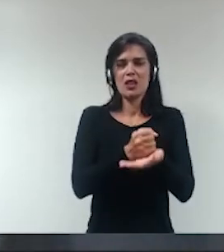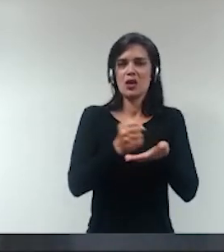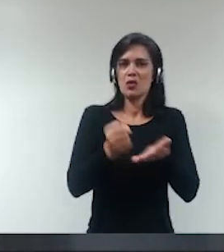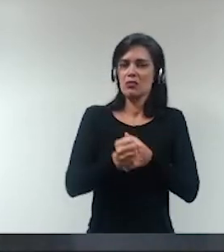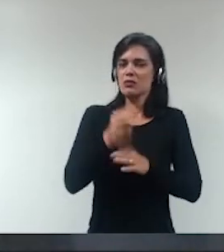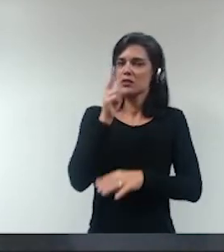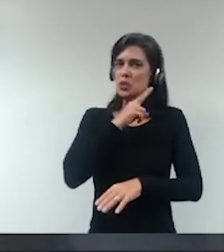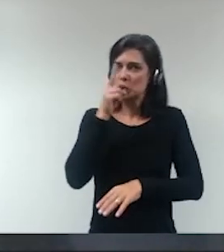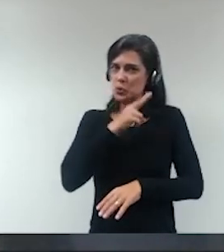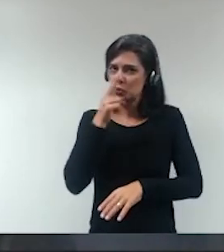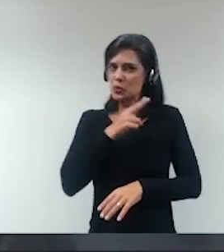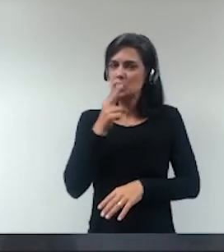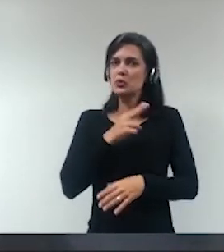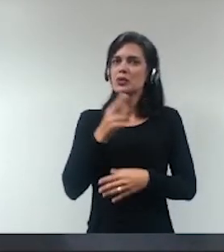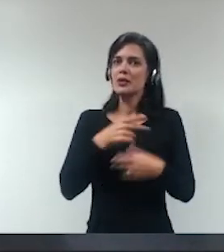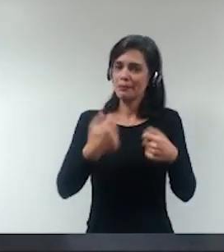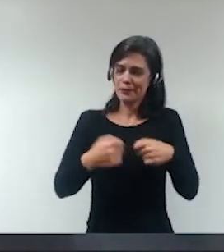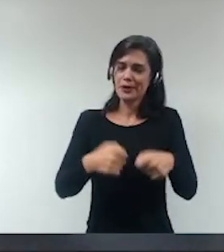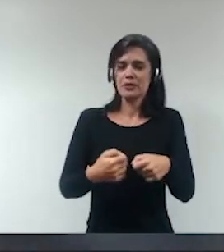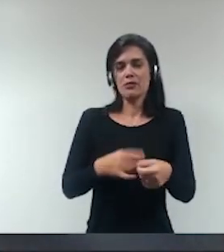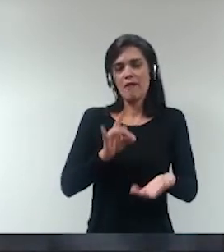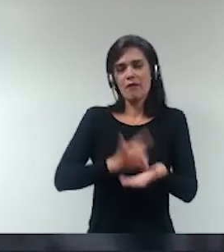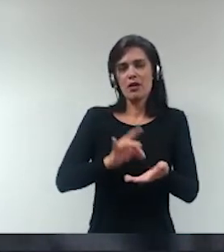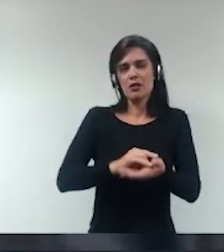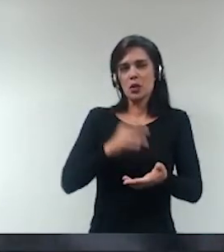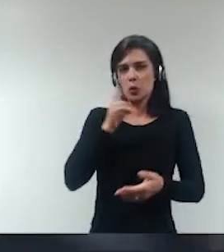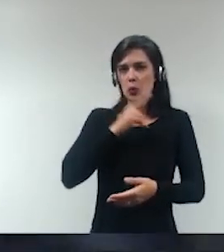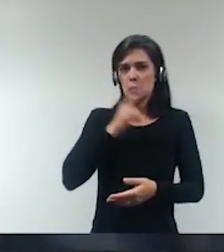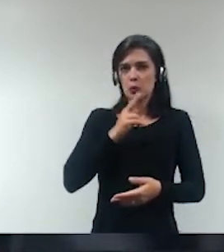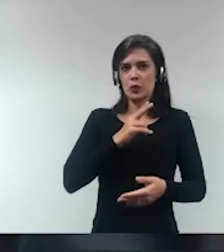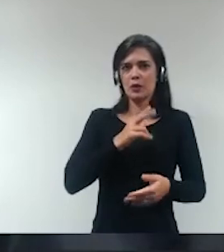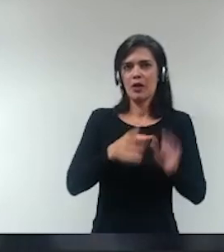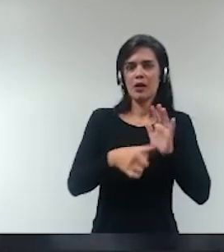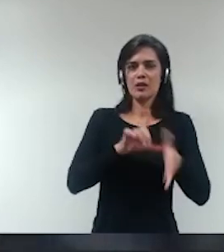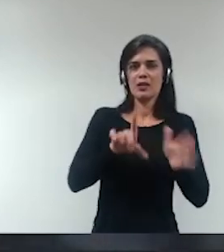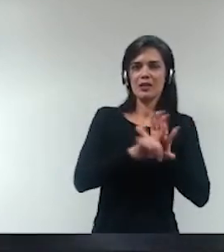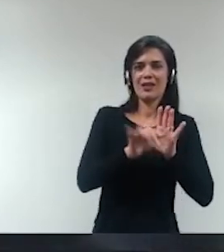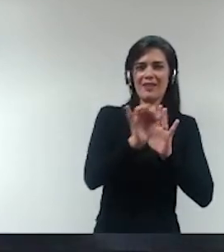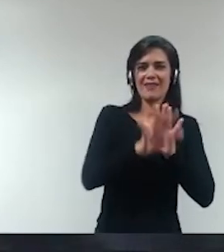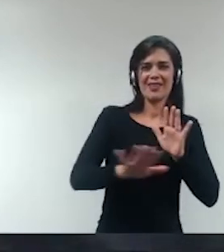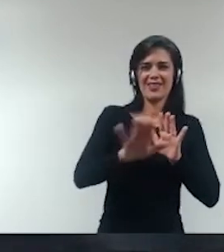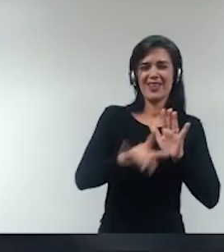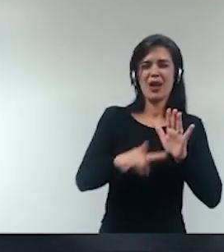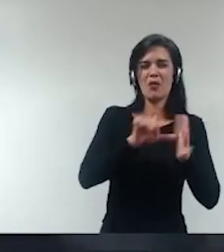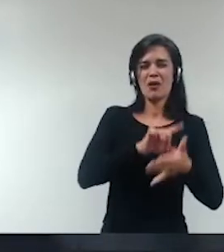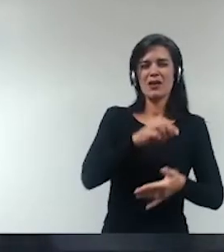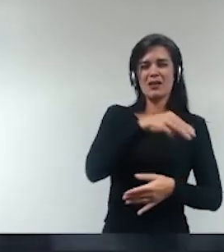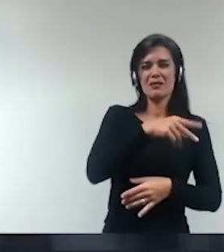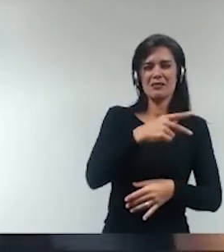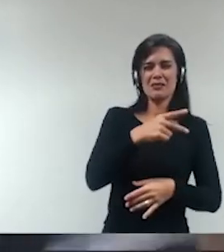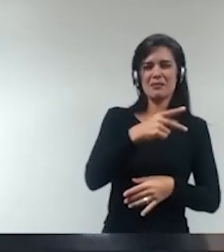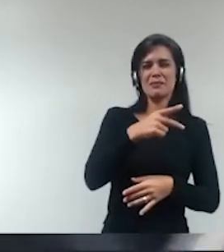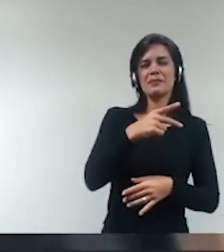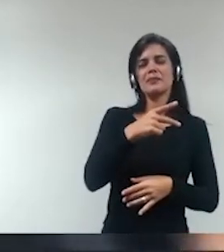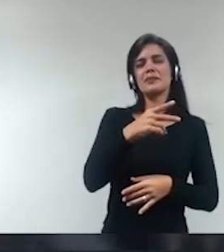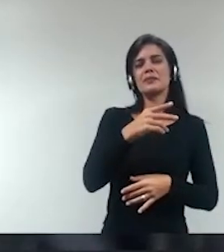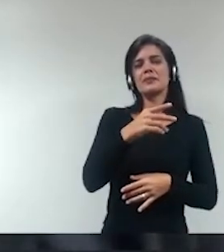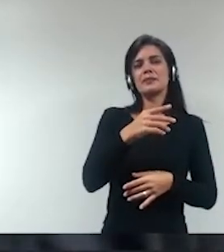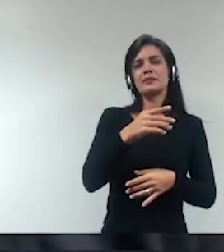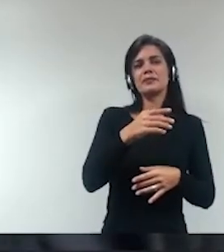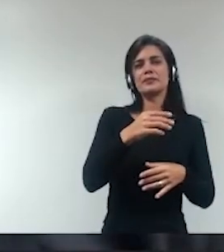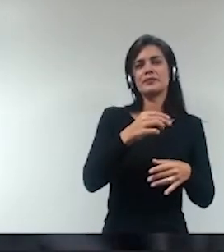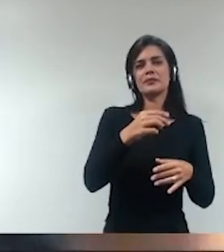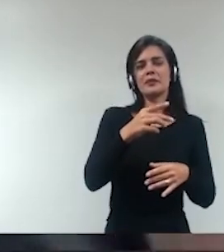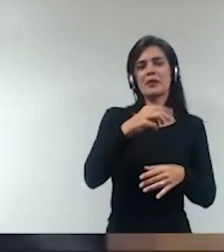emergenciais e que devem ser emergenciais que por lei federal antes de qualquer medida provisória o objeto da contratação